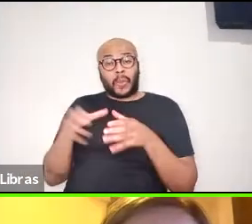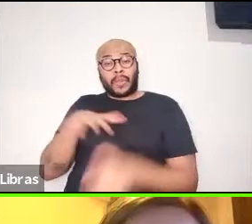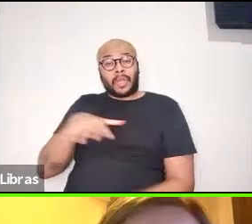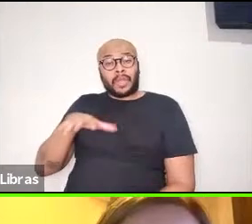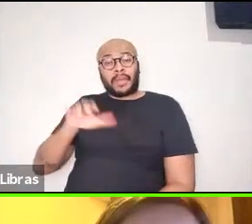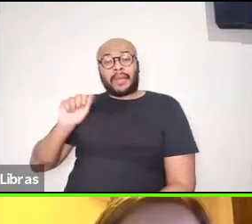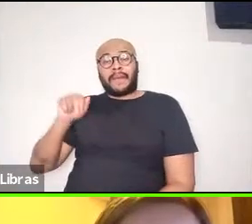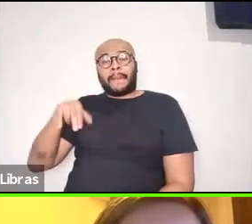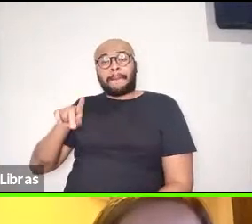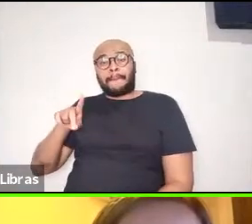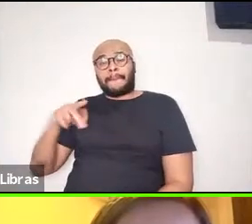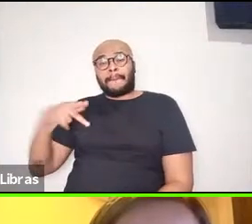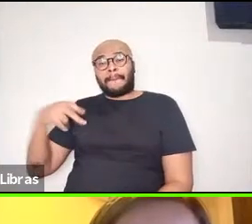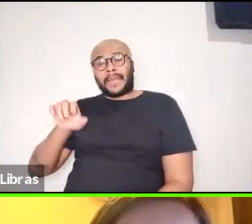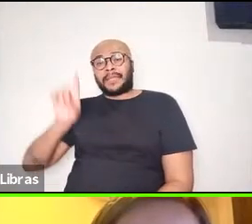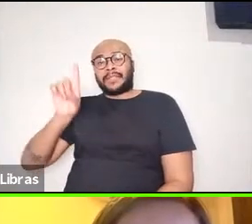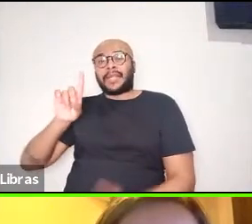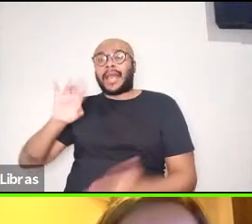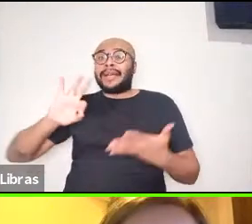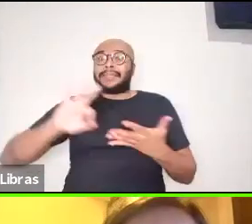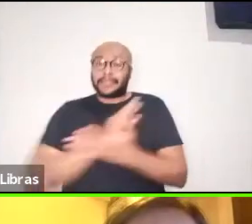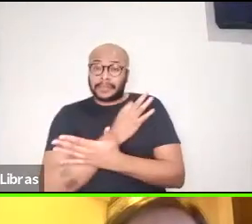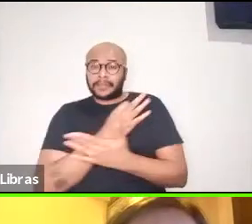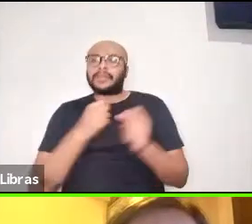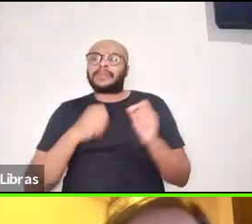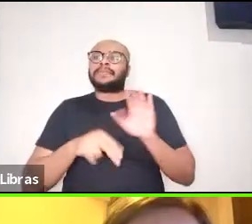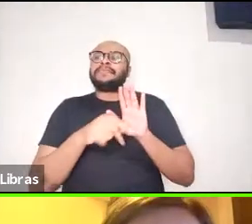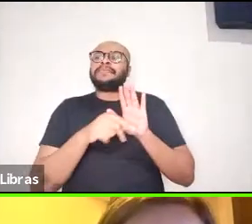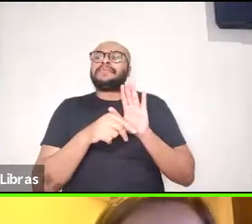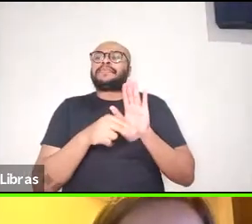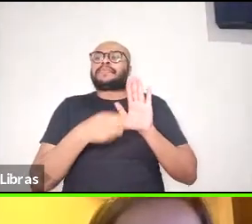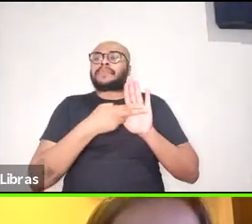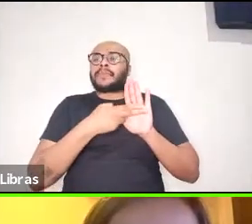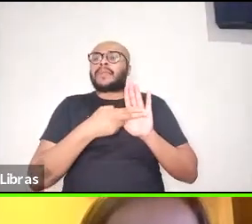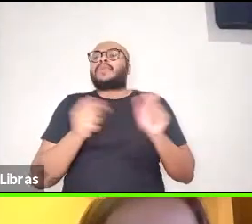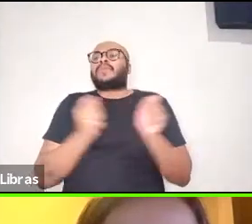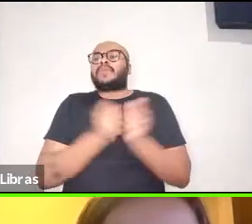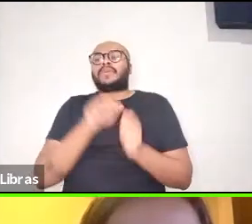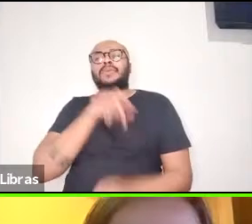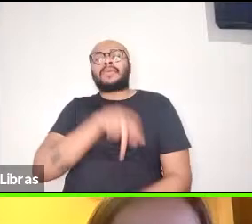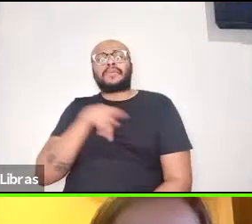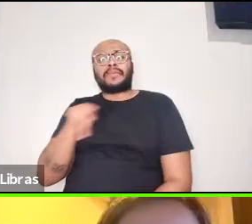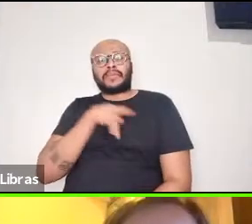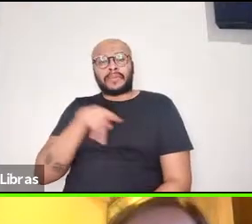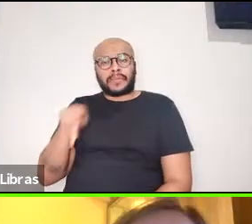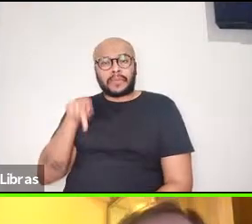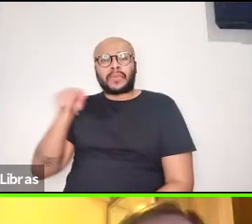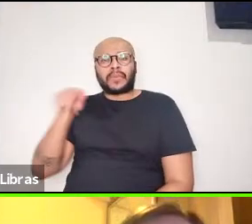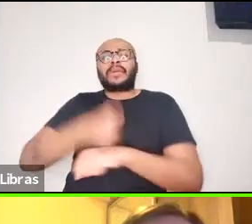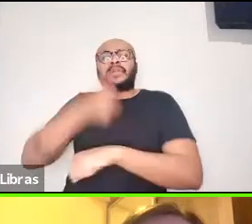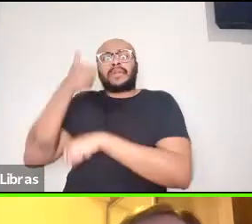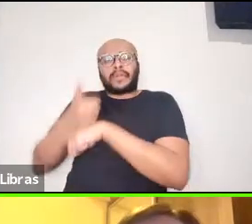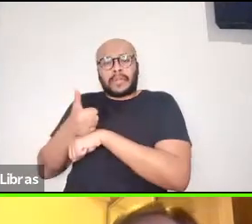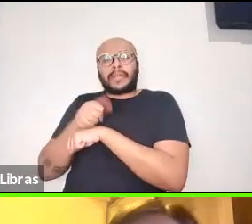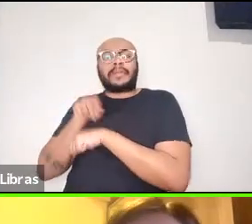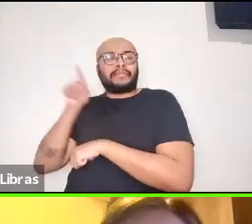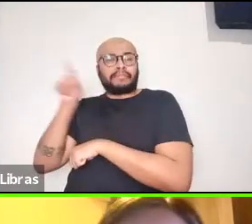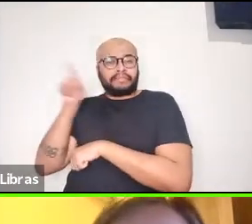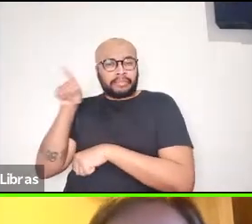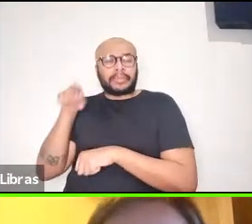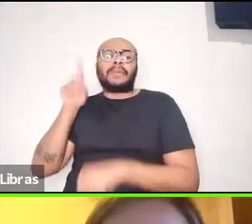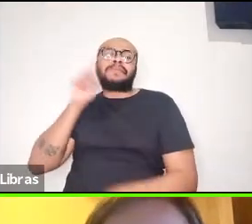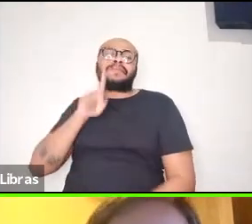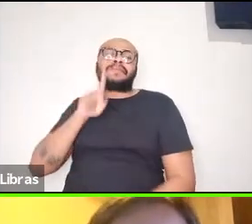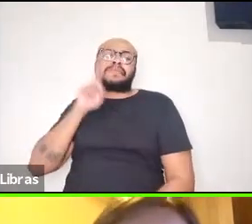assinou esse protocolo de cooperação com o professor Gustavo Fischmann, que é o editor-chefe da Education Review, dessa